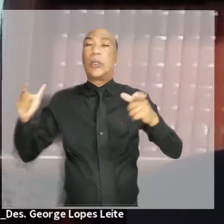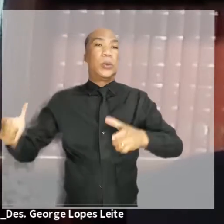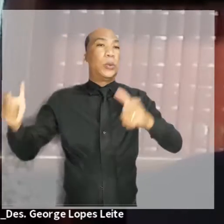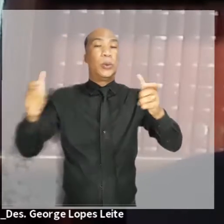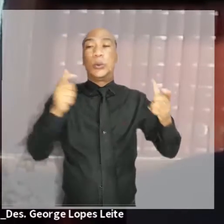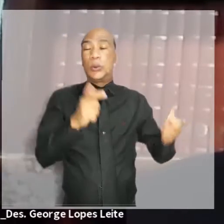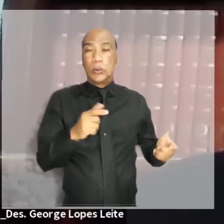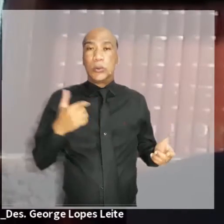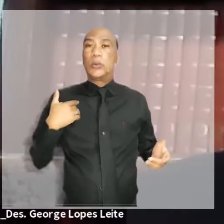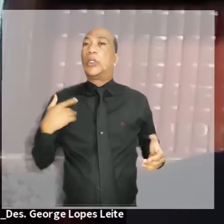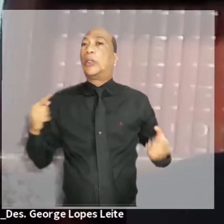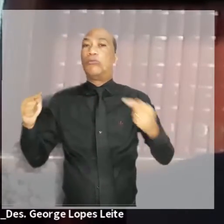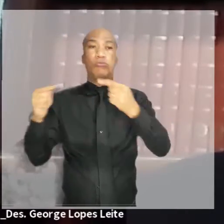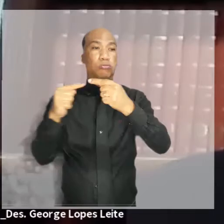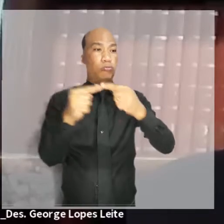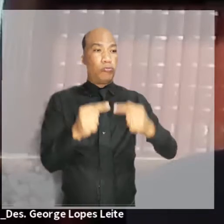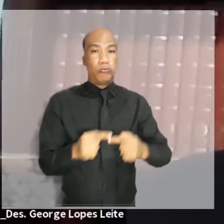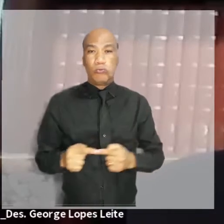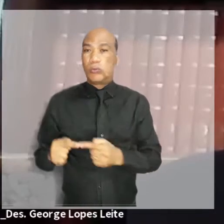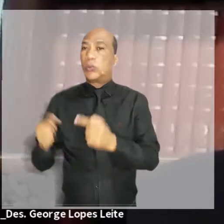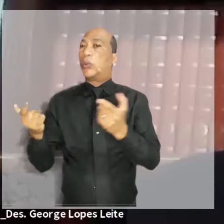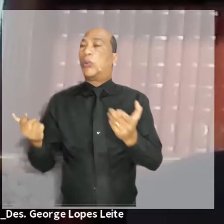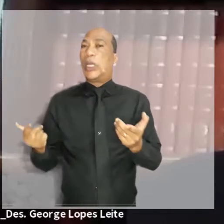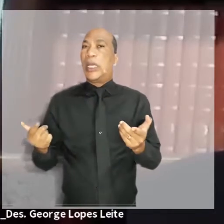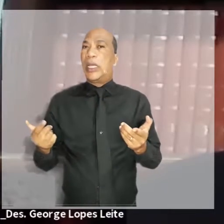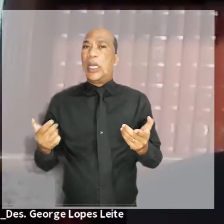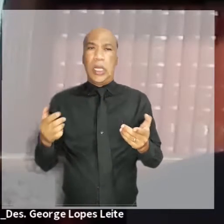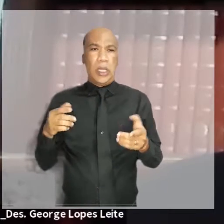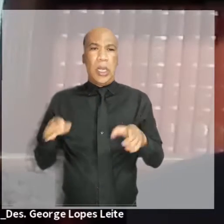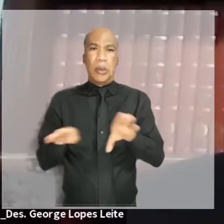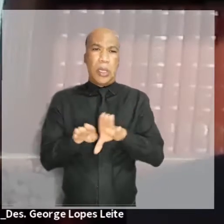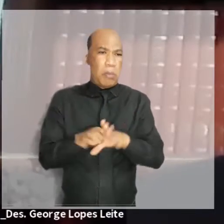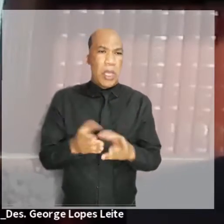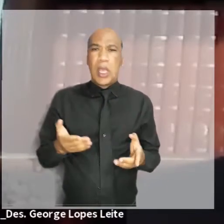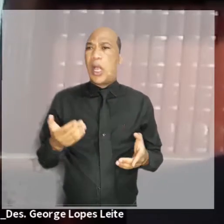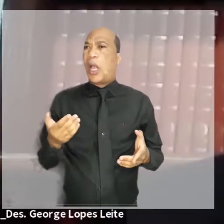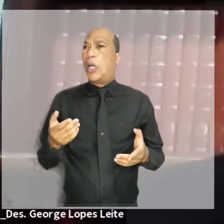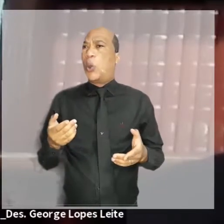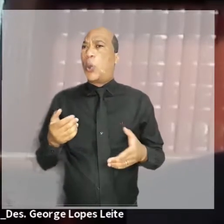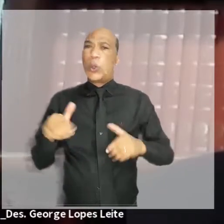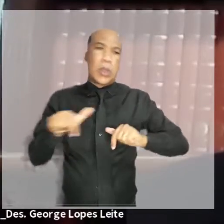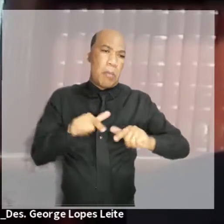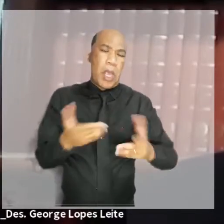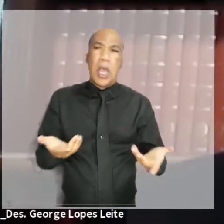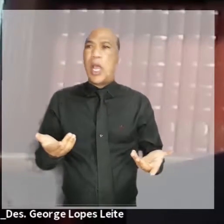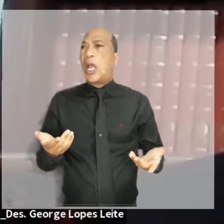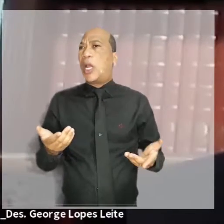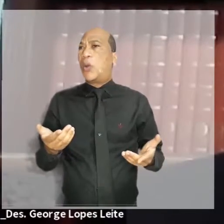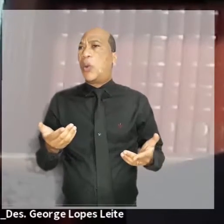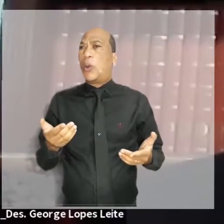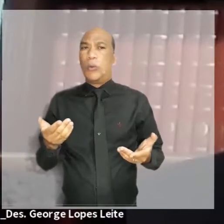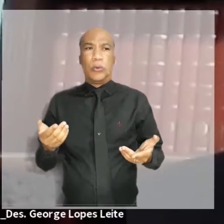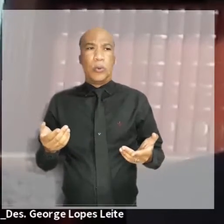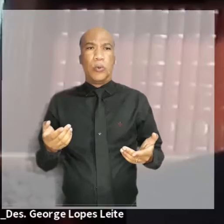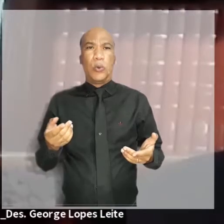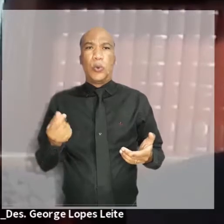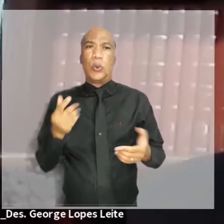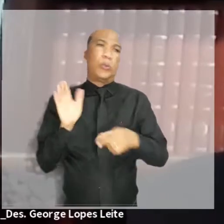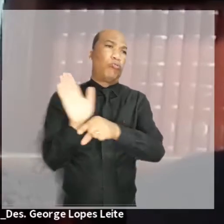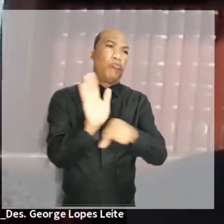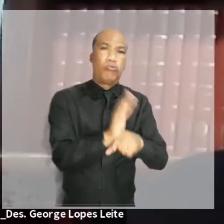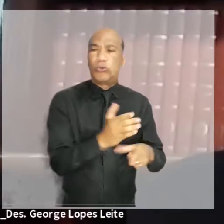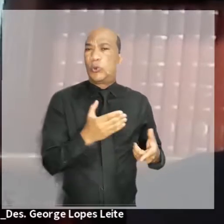pessoas, das organizações e no modo como elas interagem entre si. O consumo, a prestação de